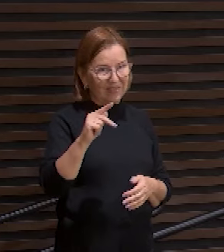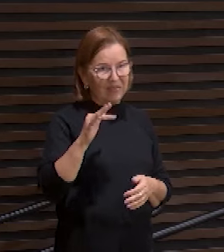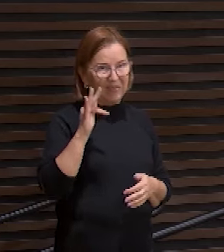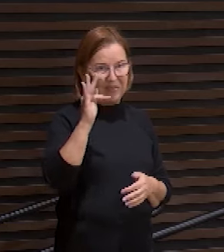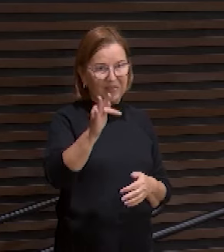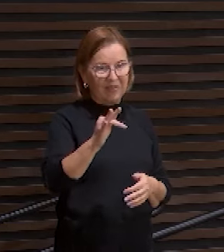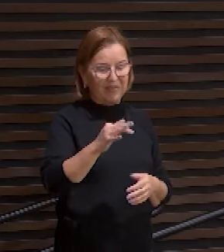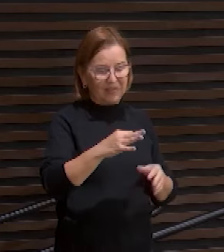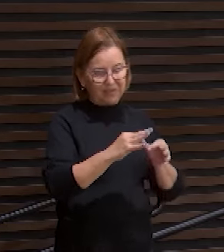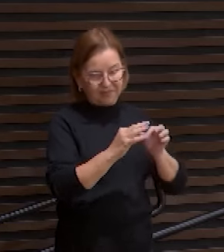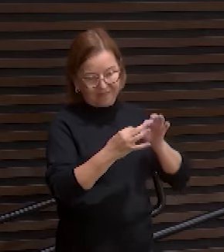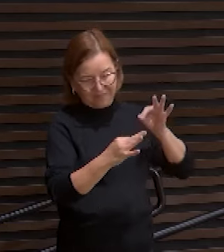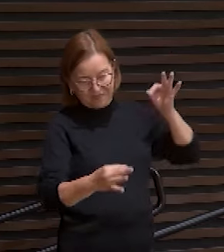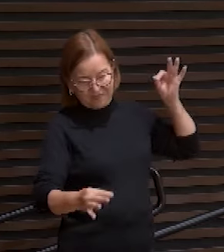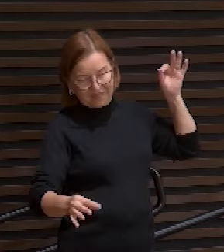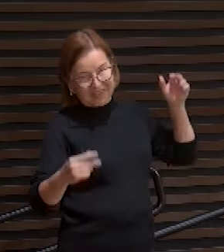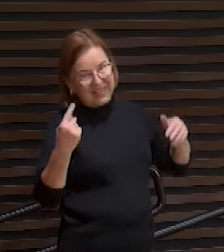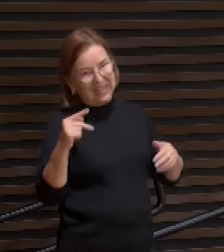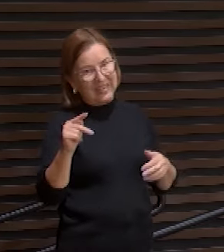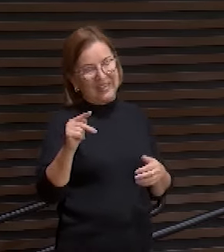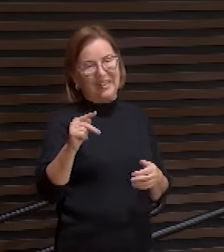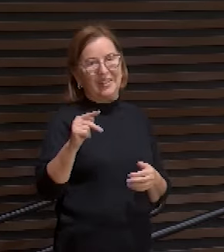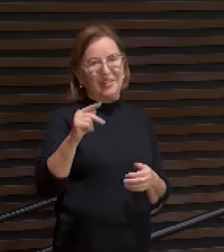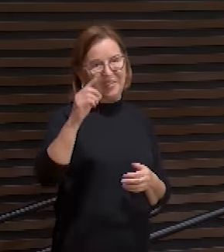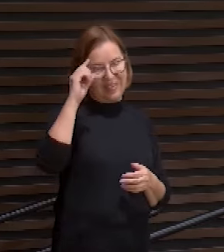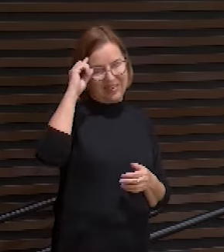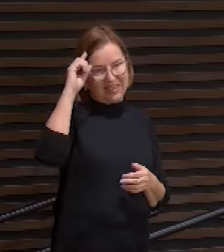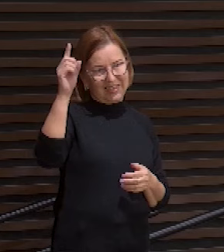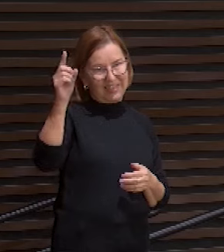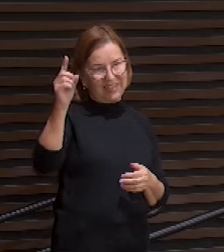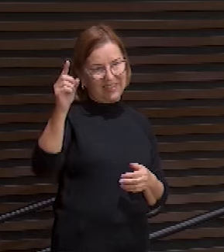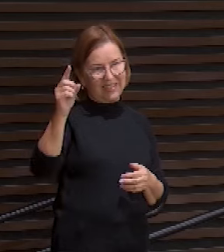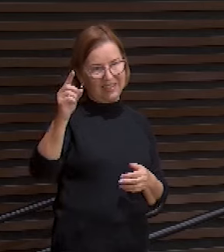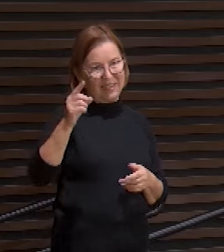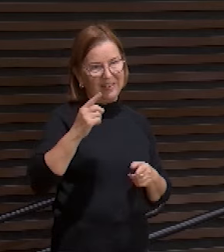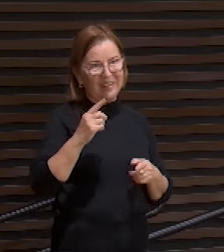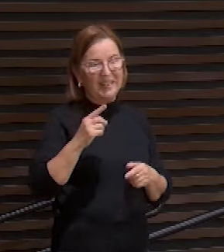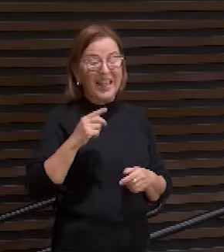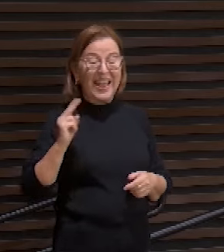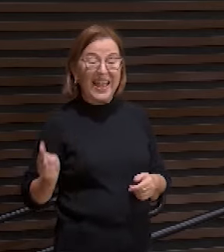100 mil anos 1 milhão de anos não irmãos eternamente